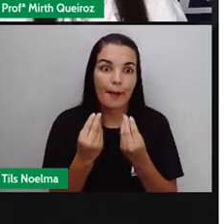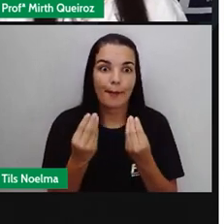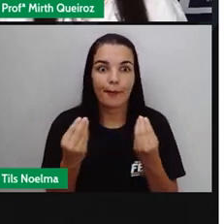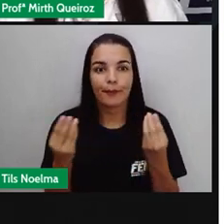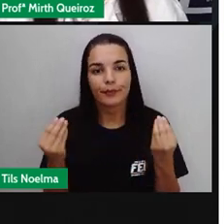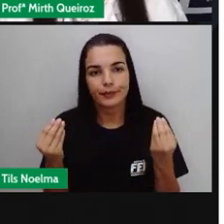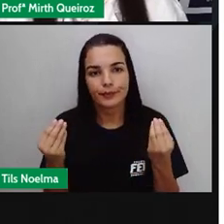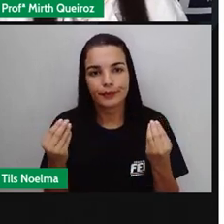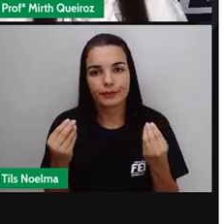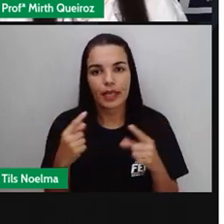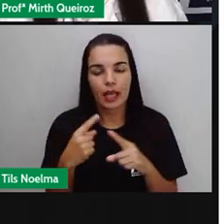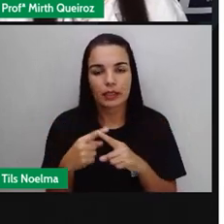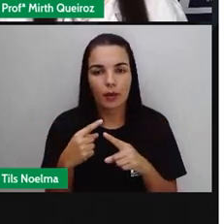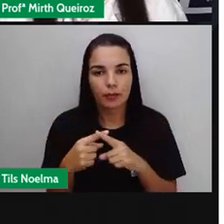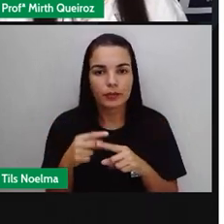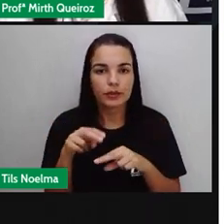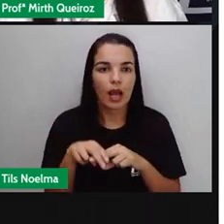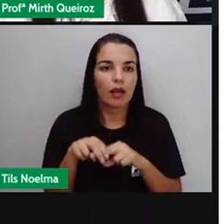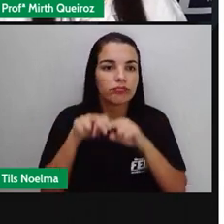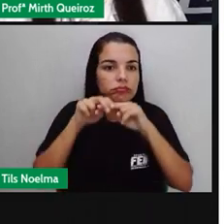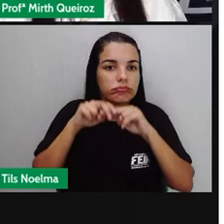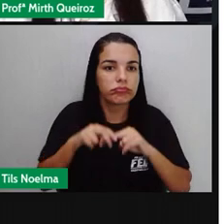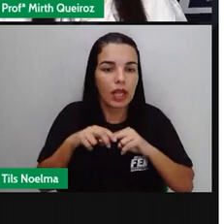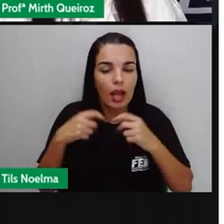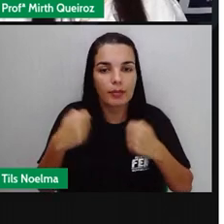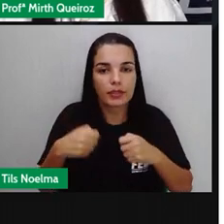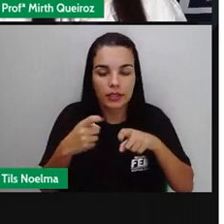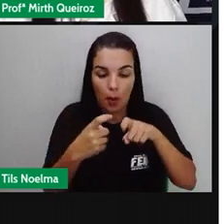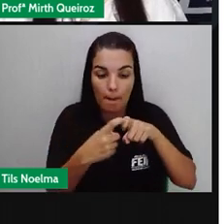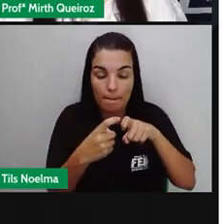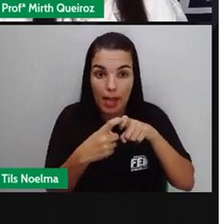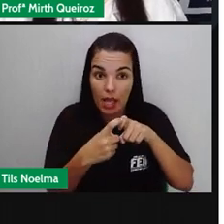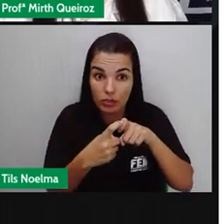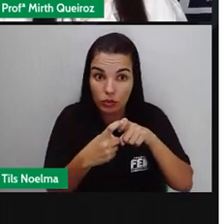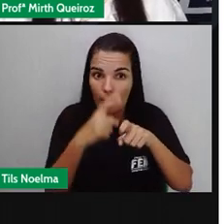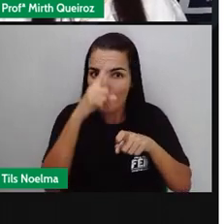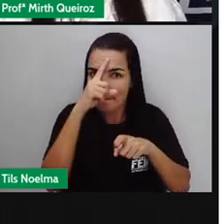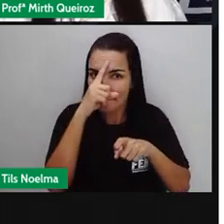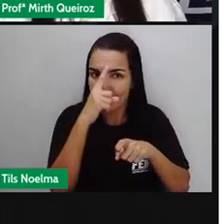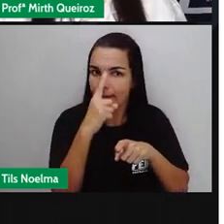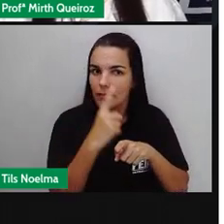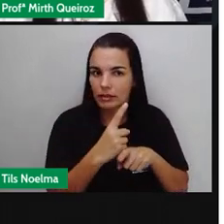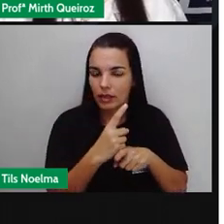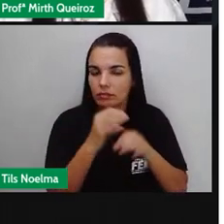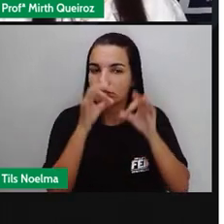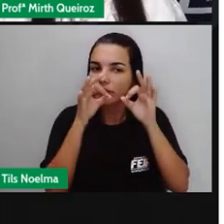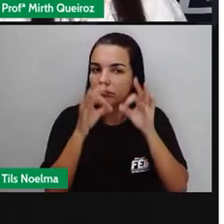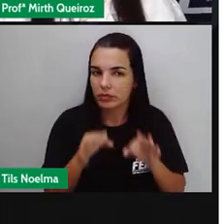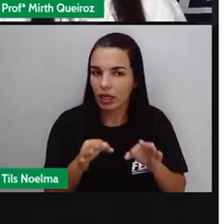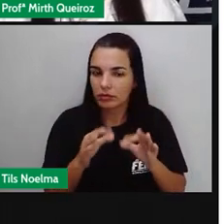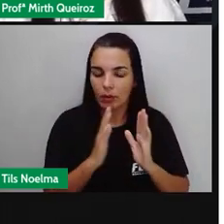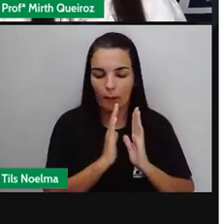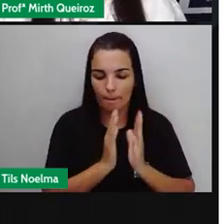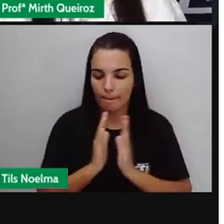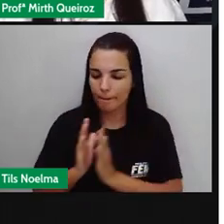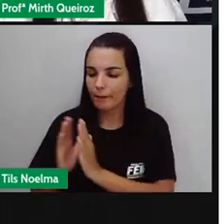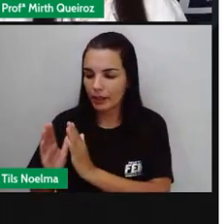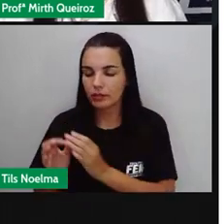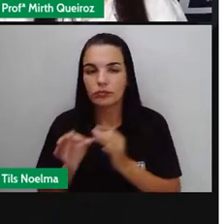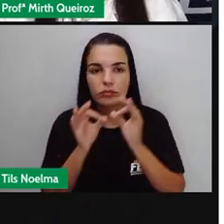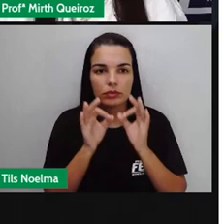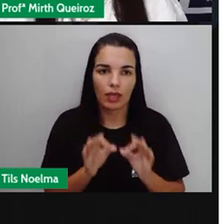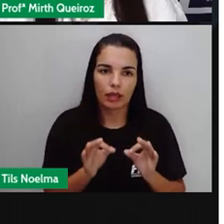resistentes. Por isso que nós temos que tomar medicamentos, principalmente os antibióticos, somente com prescrição